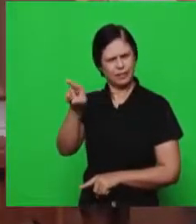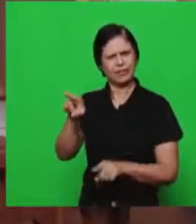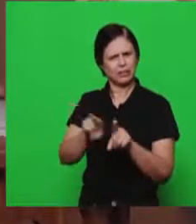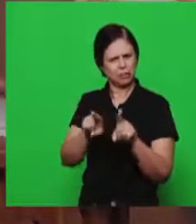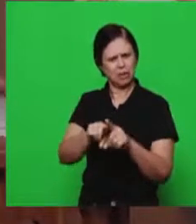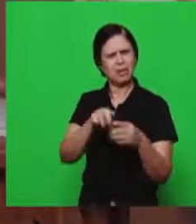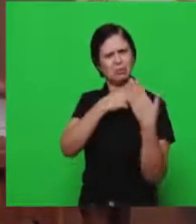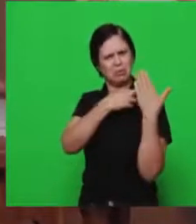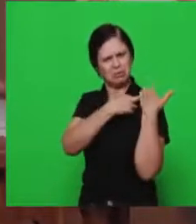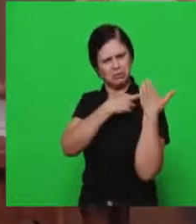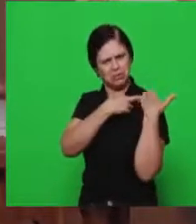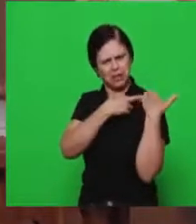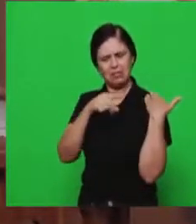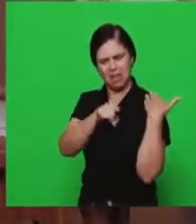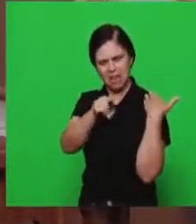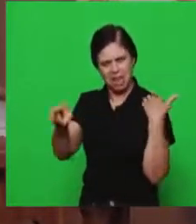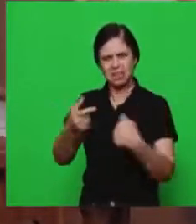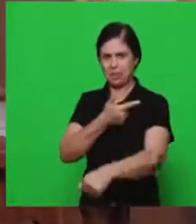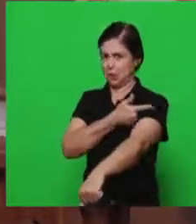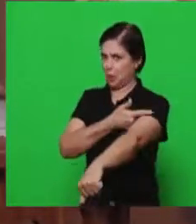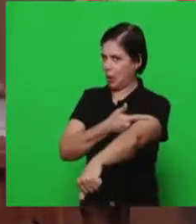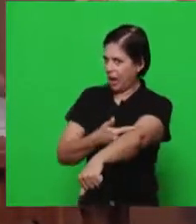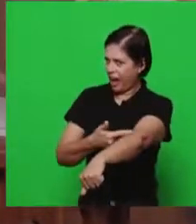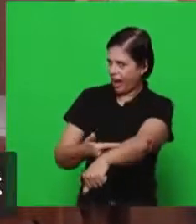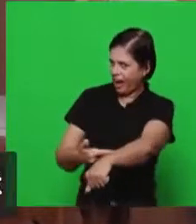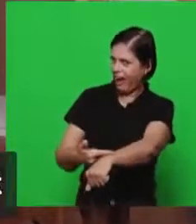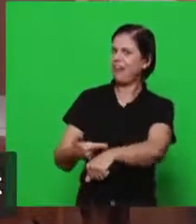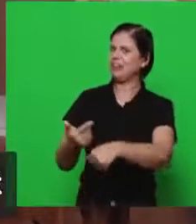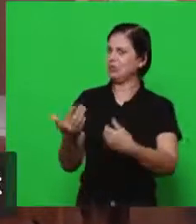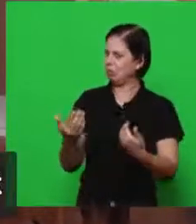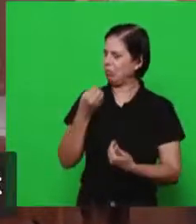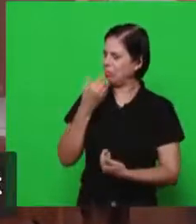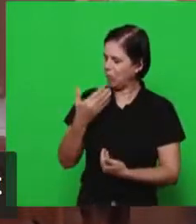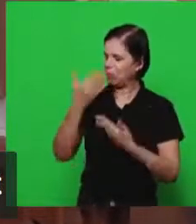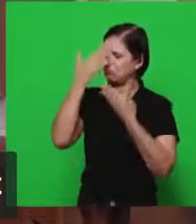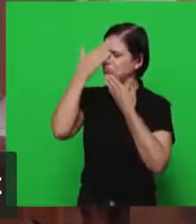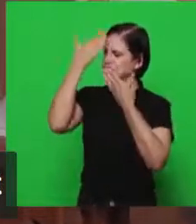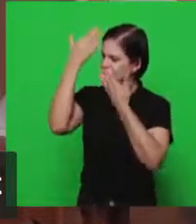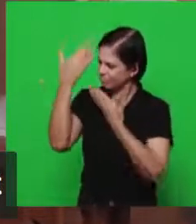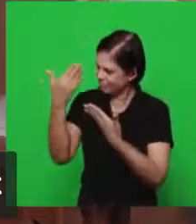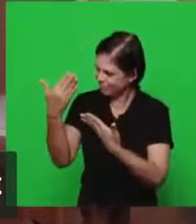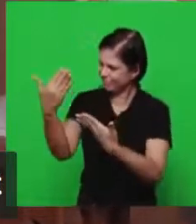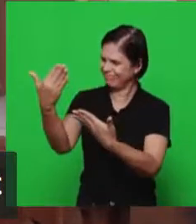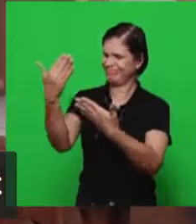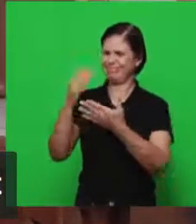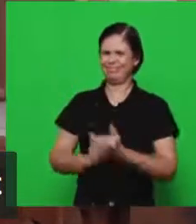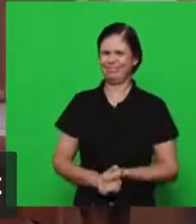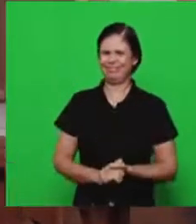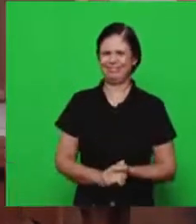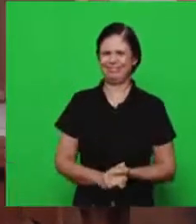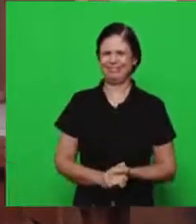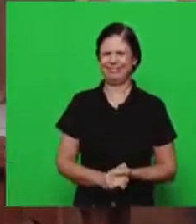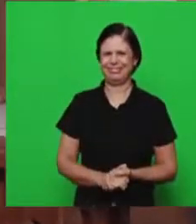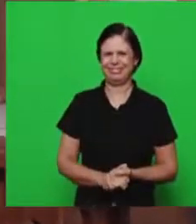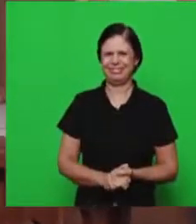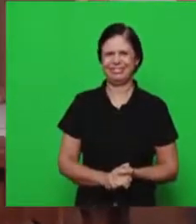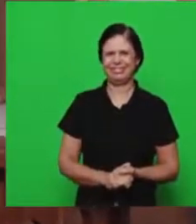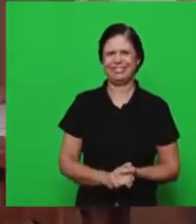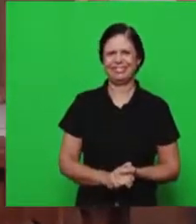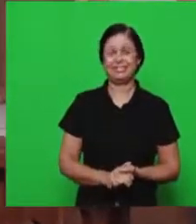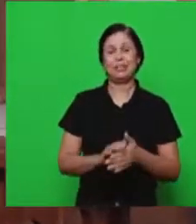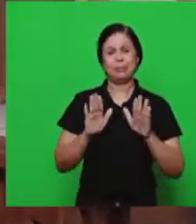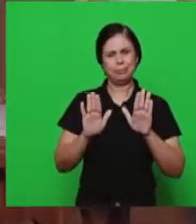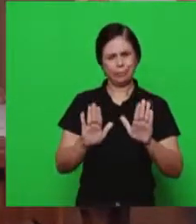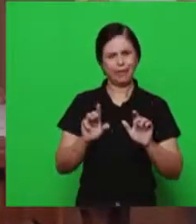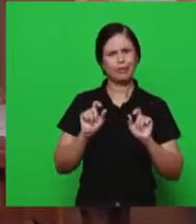da maneira mais gentil e cordial. É o nosso agradecimento e todo o nosso coração. Mas